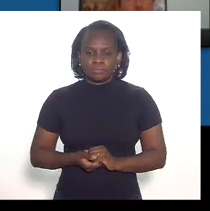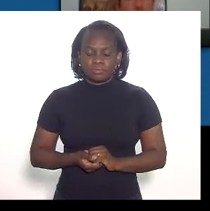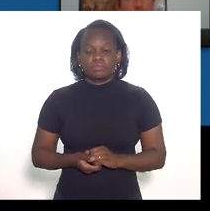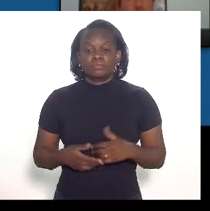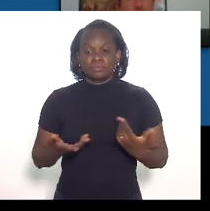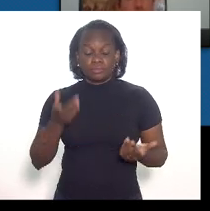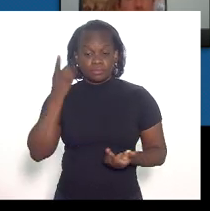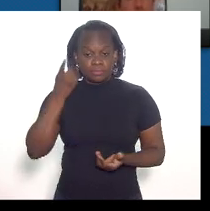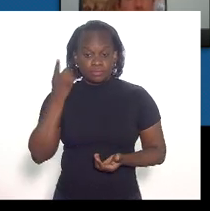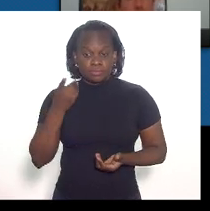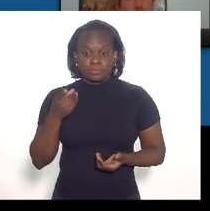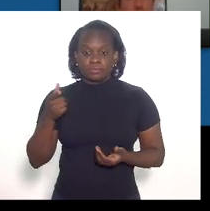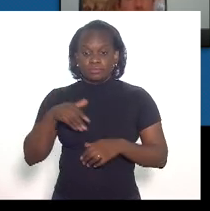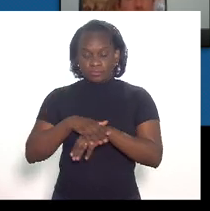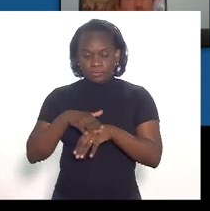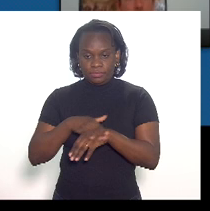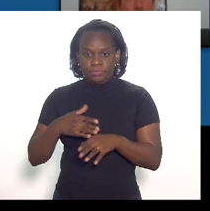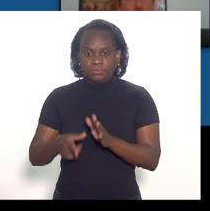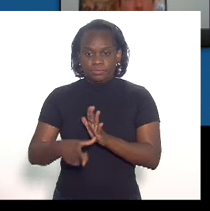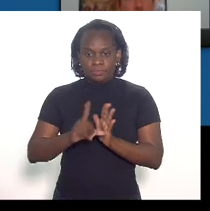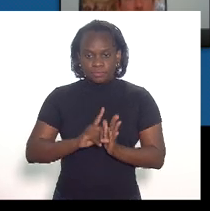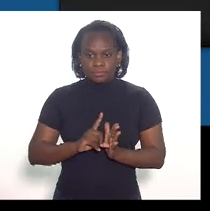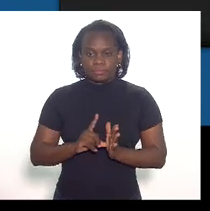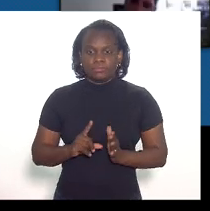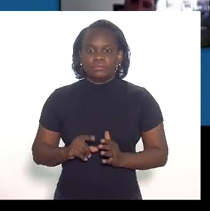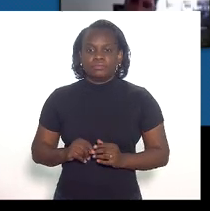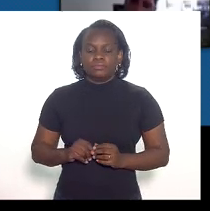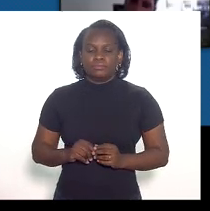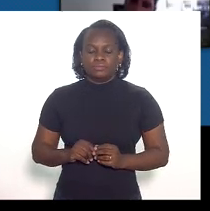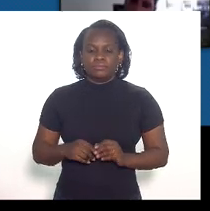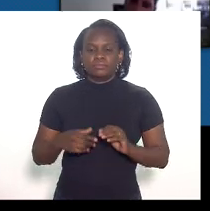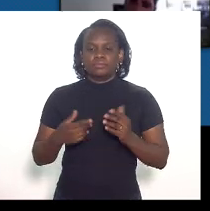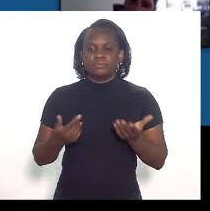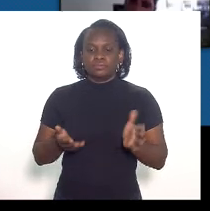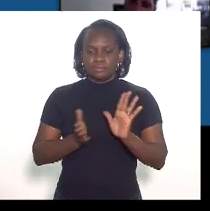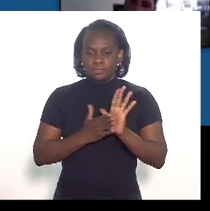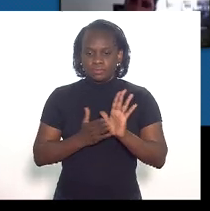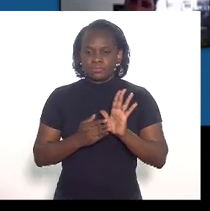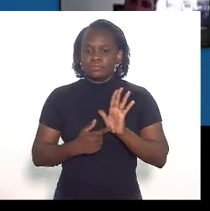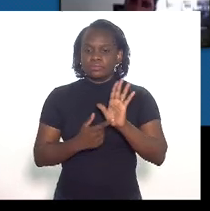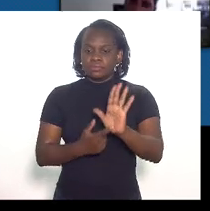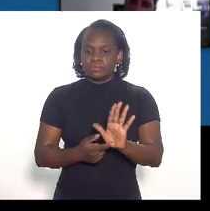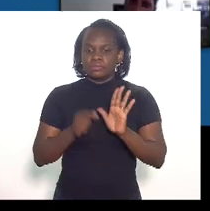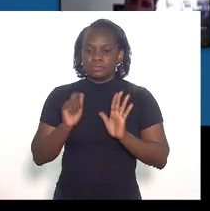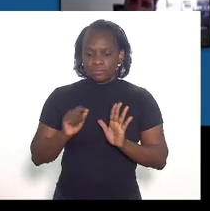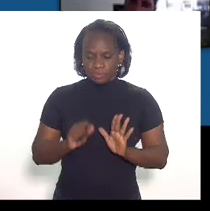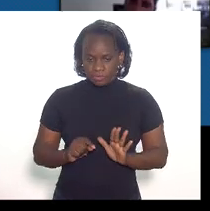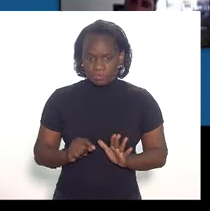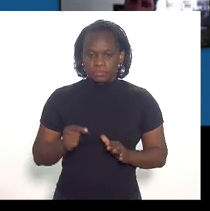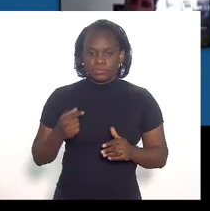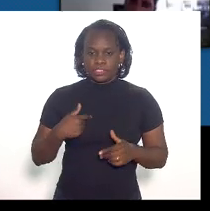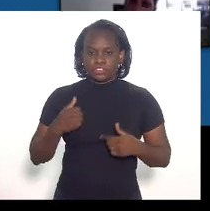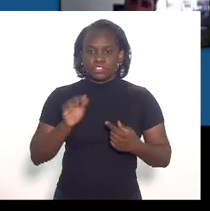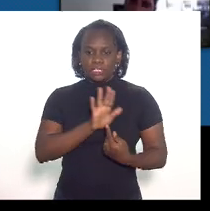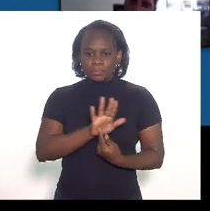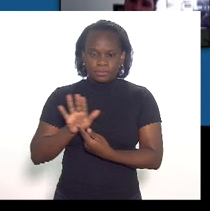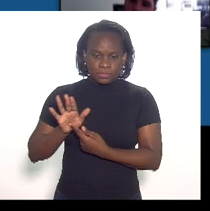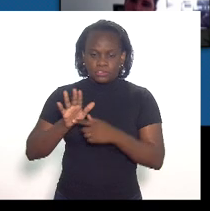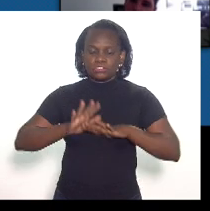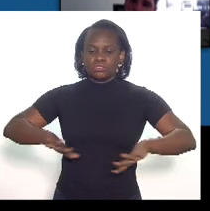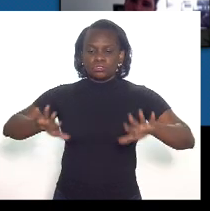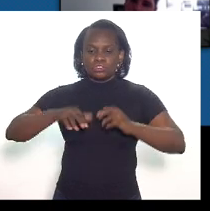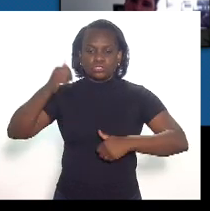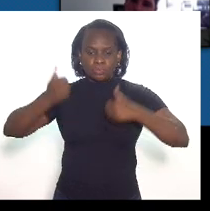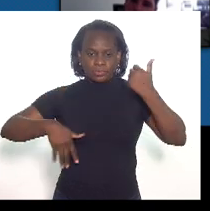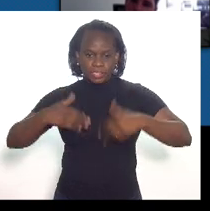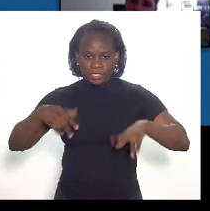Deputado, assim como conversado antes, a proposta de apresentação é que eu faça uma exposição geral, visão